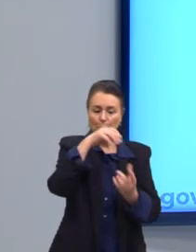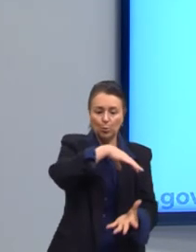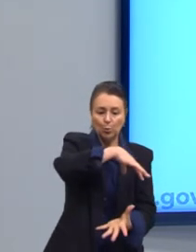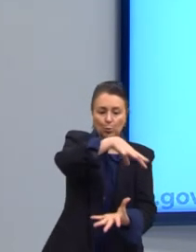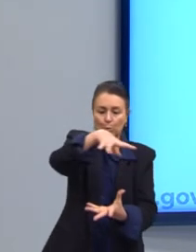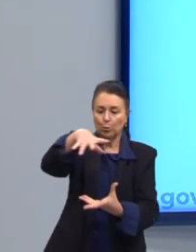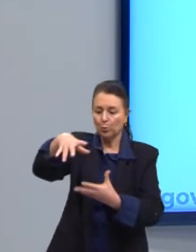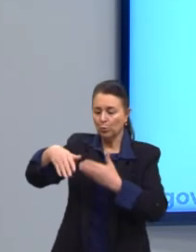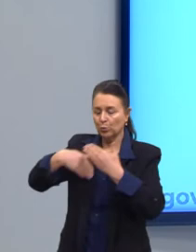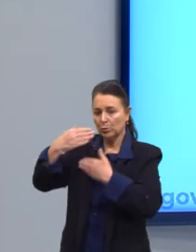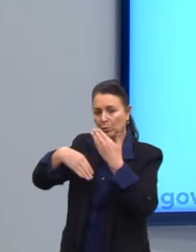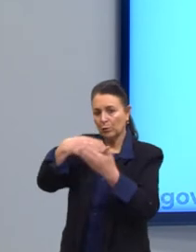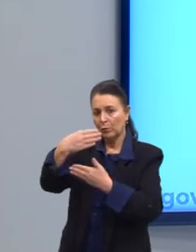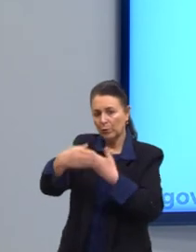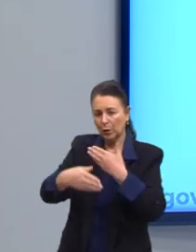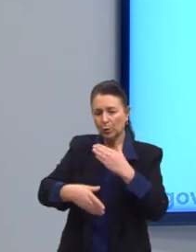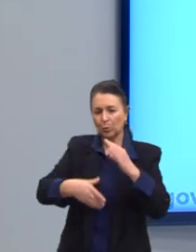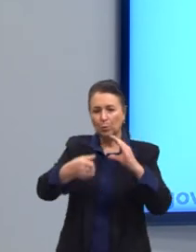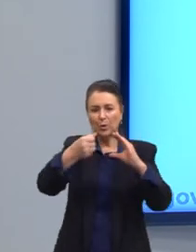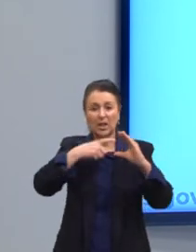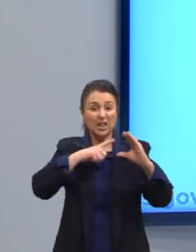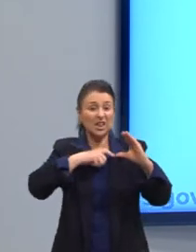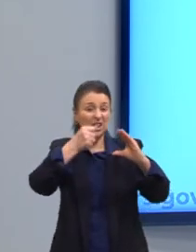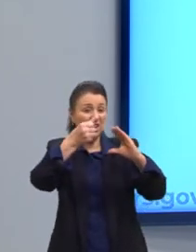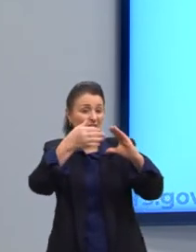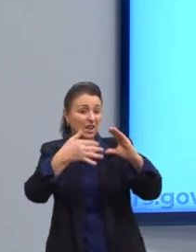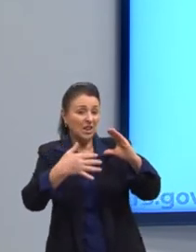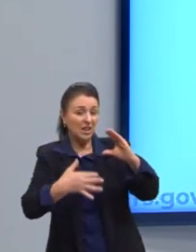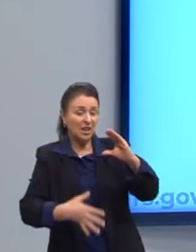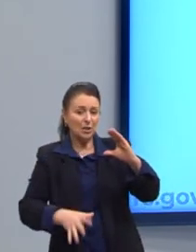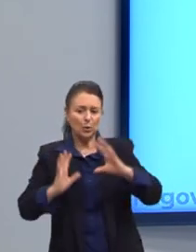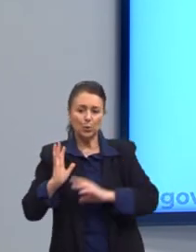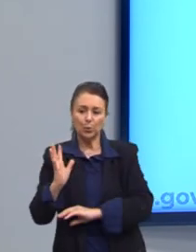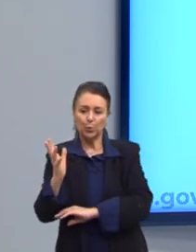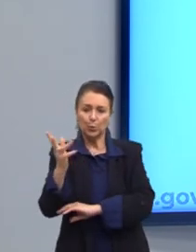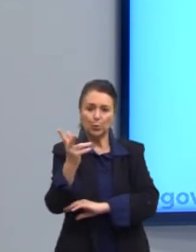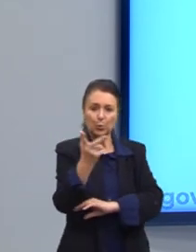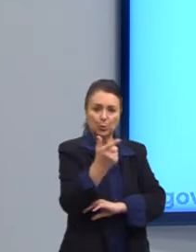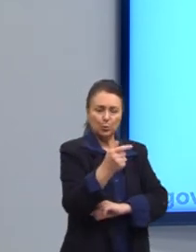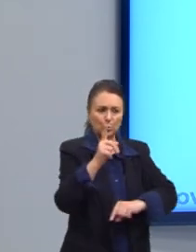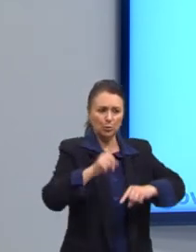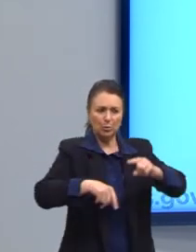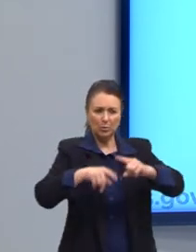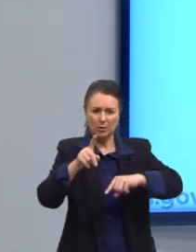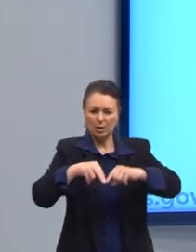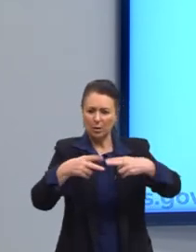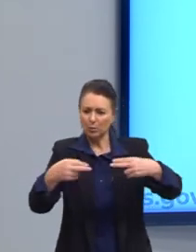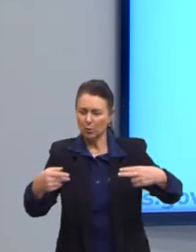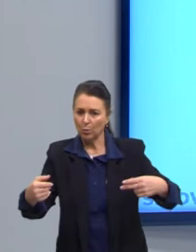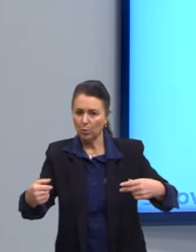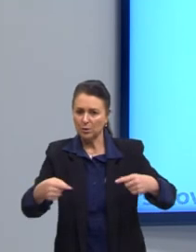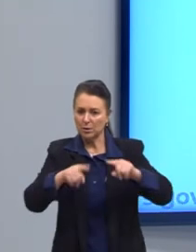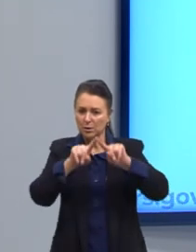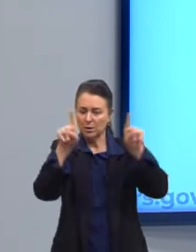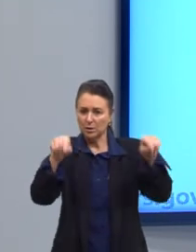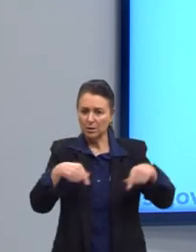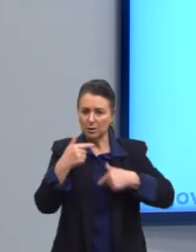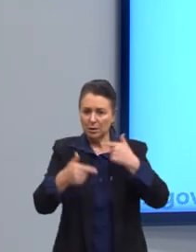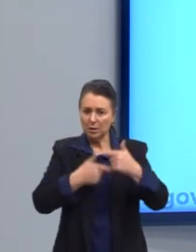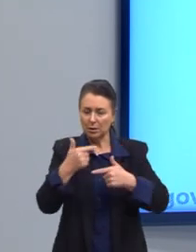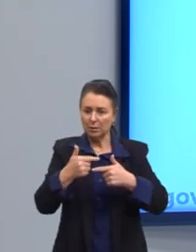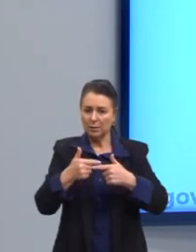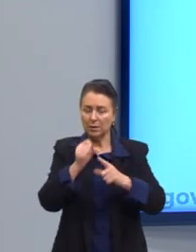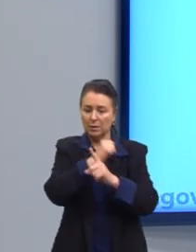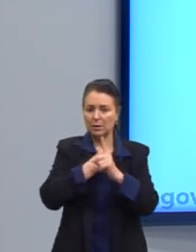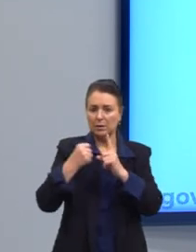desenvolvido que se caracteriza pelo consumo massivo de bens e serviços. Na sociedade de consumo, a